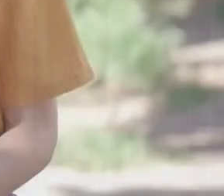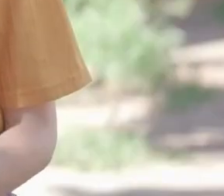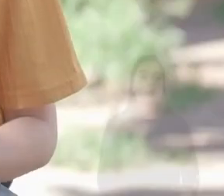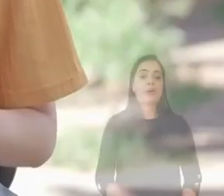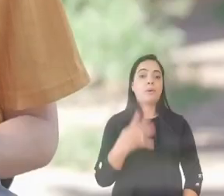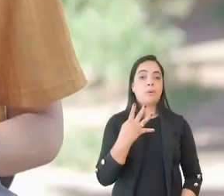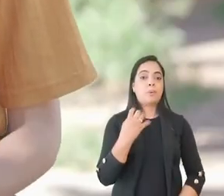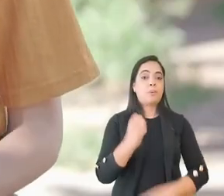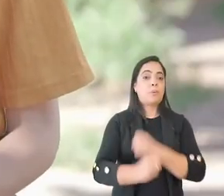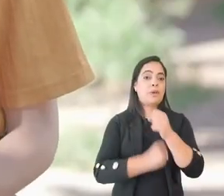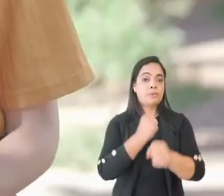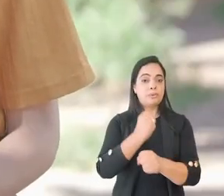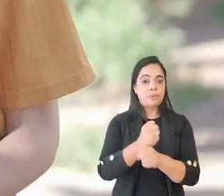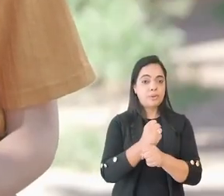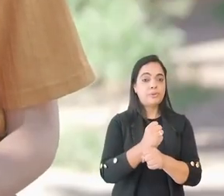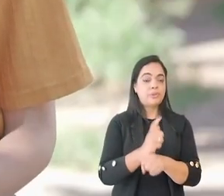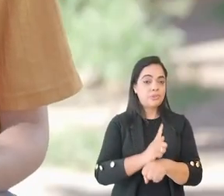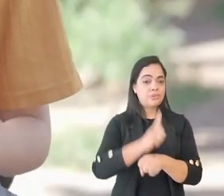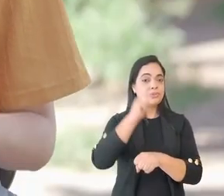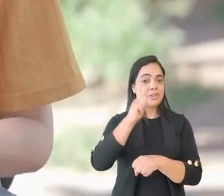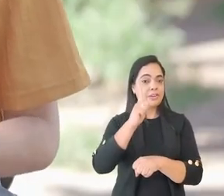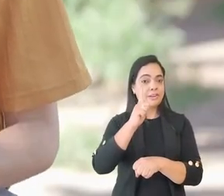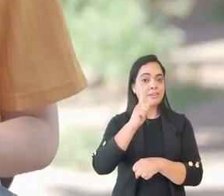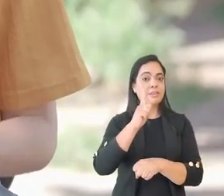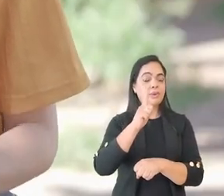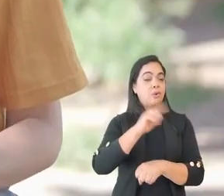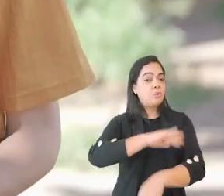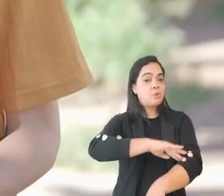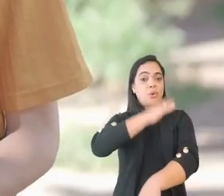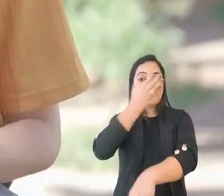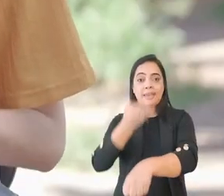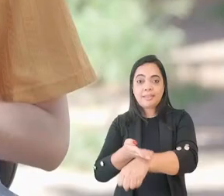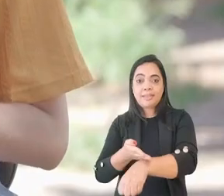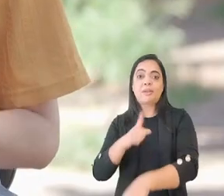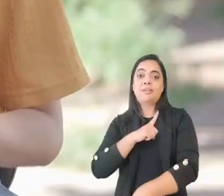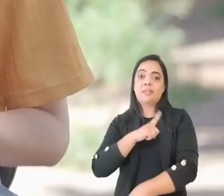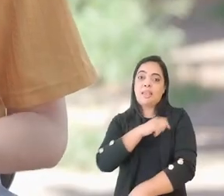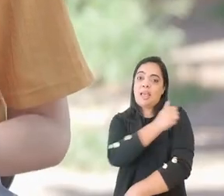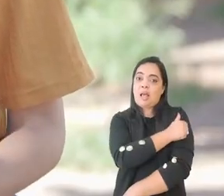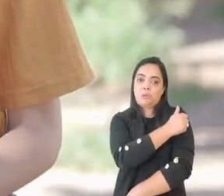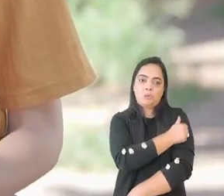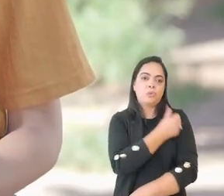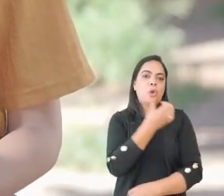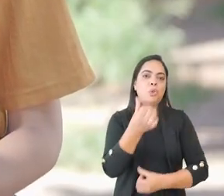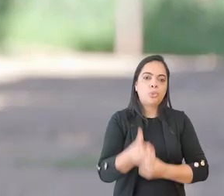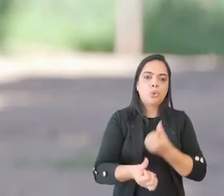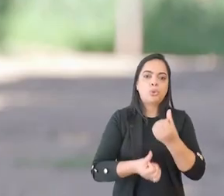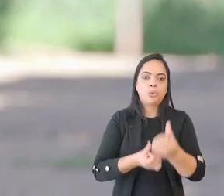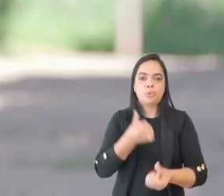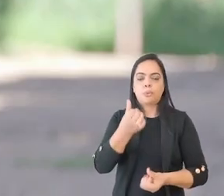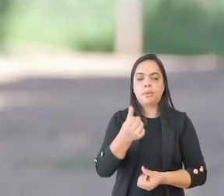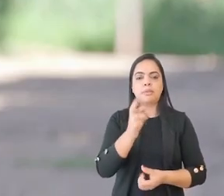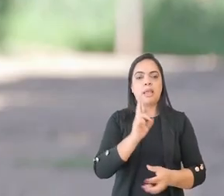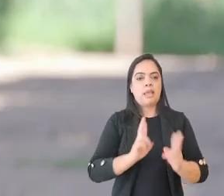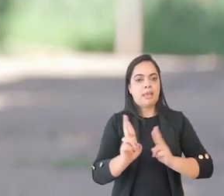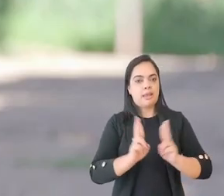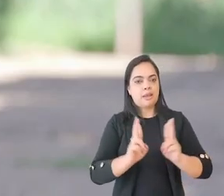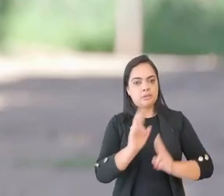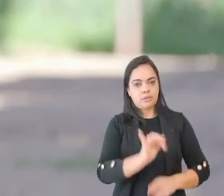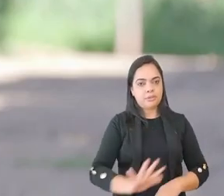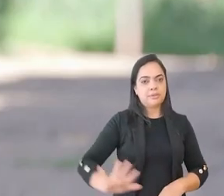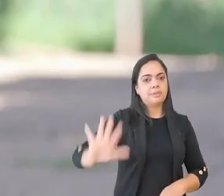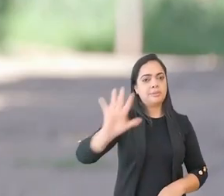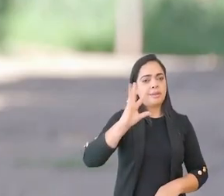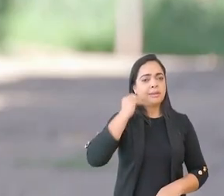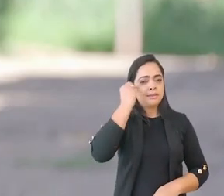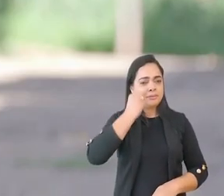São quatro anos de graduação na modalidade integral e recebe alunos todos os semestres. Relações Internacionais